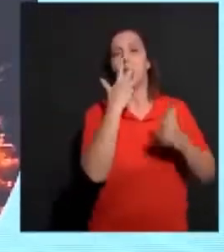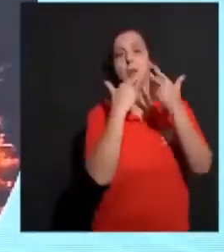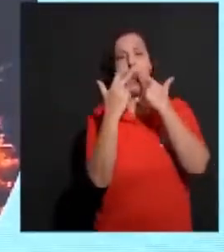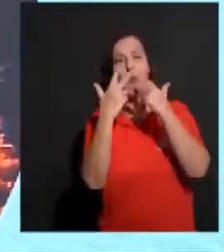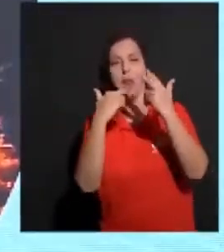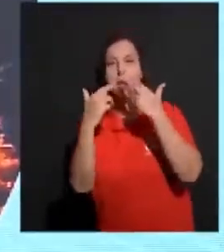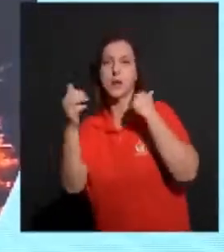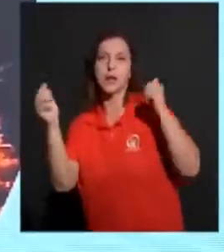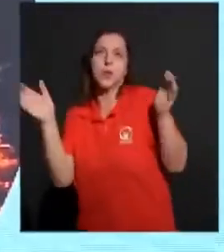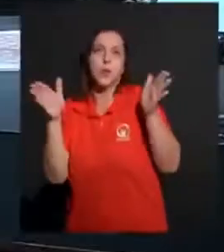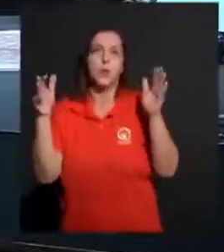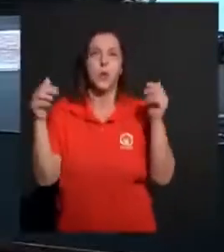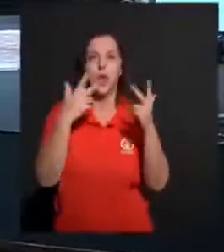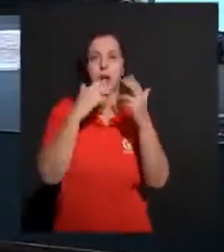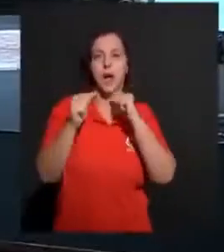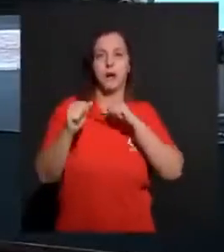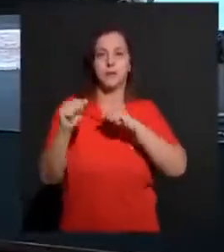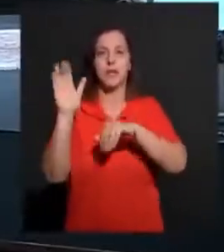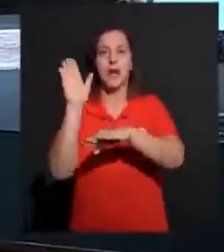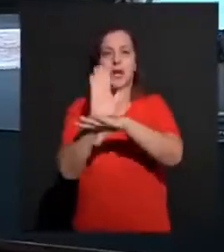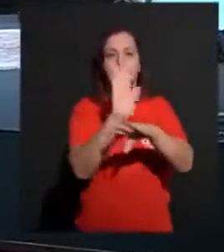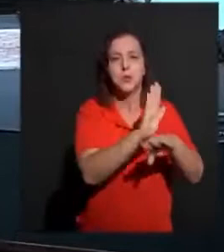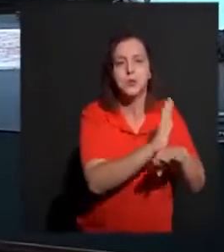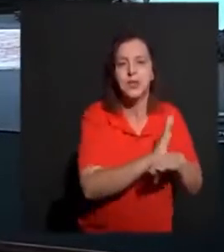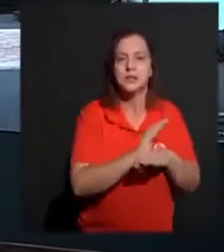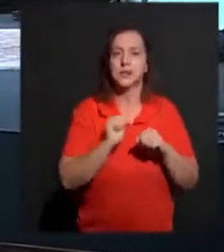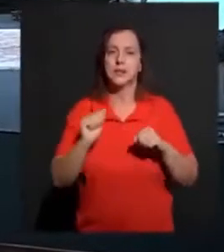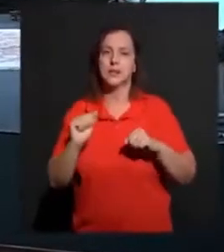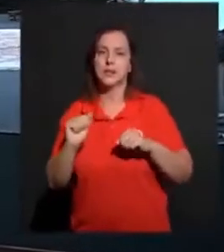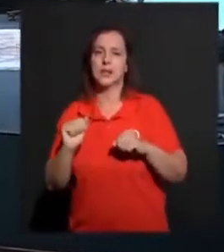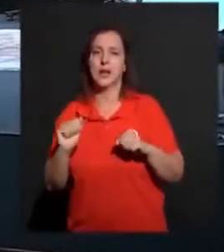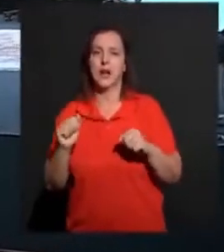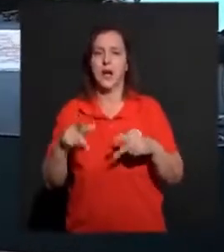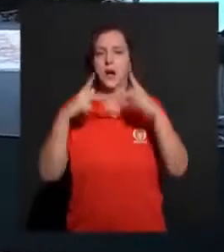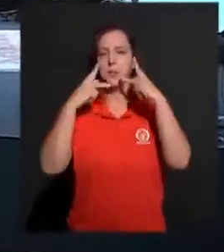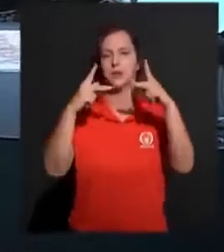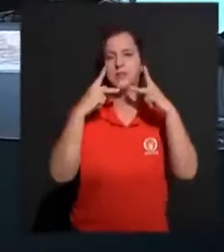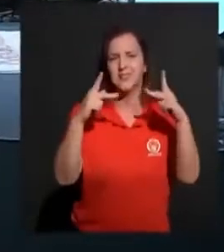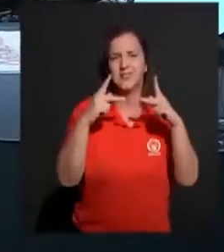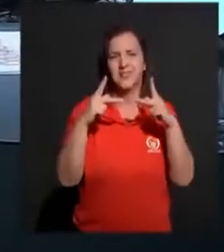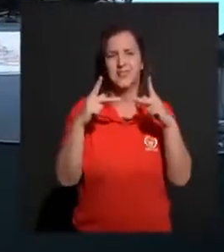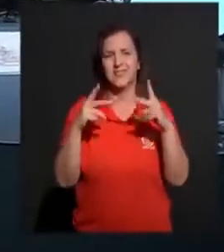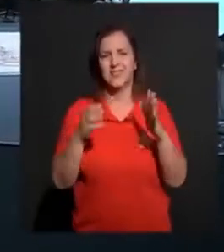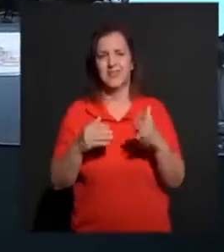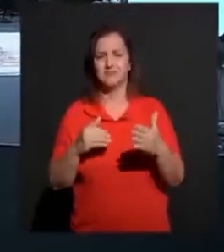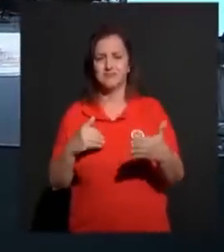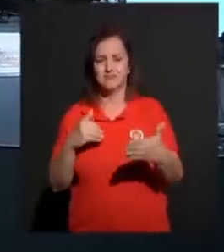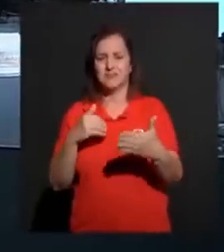a profecia, a caridade, isso tudo é temporário. É para quê?